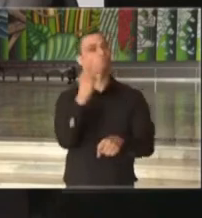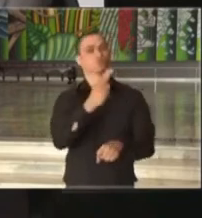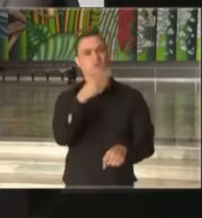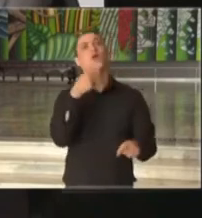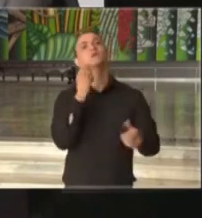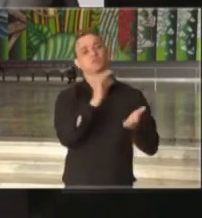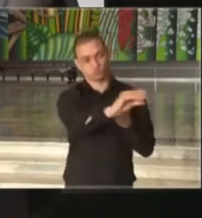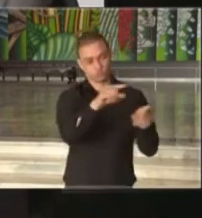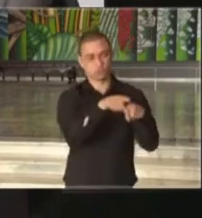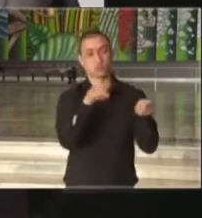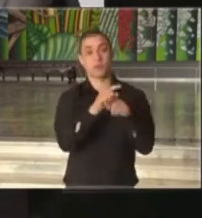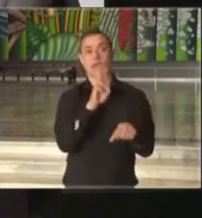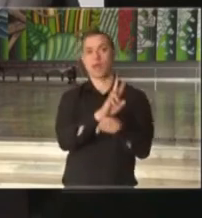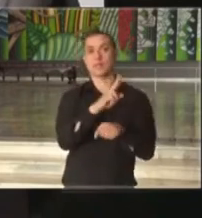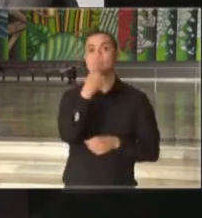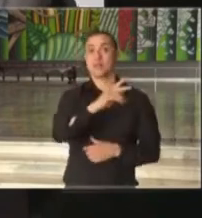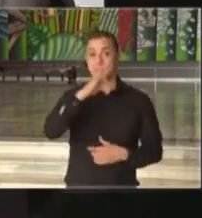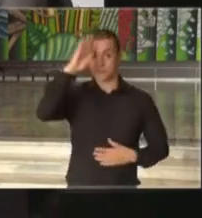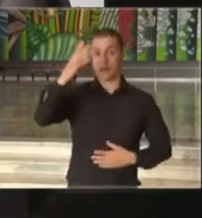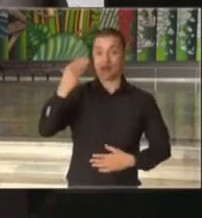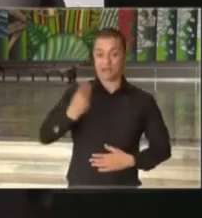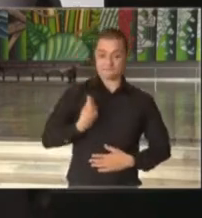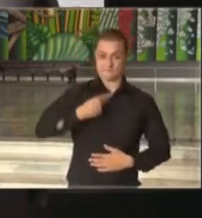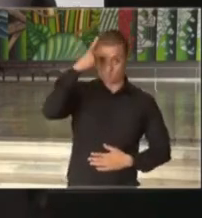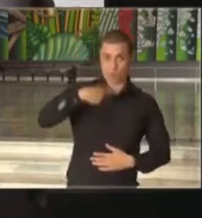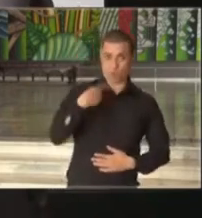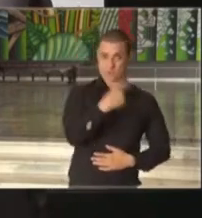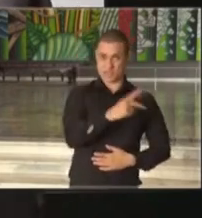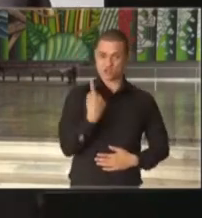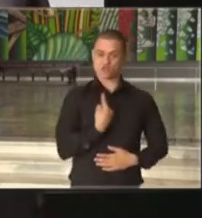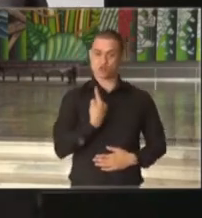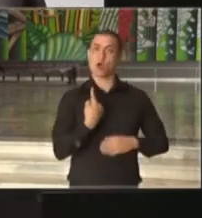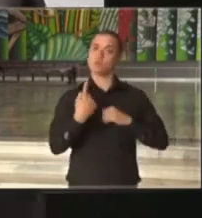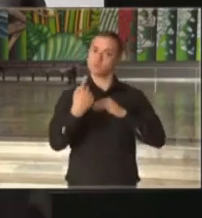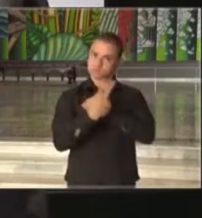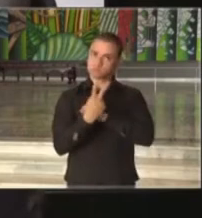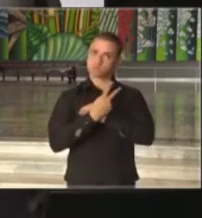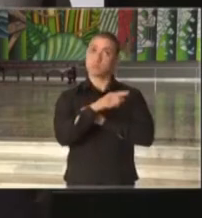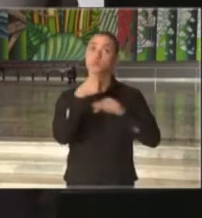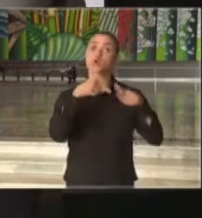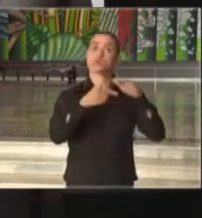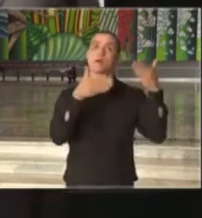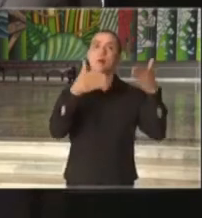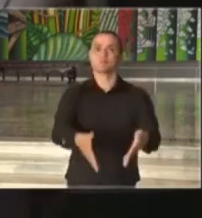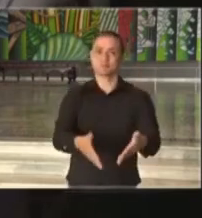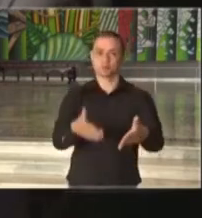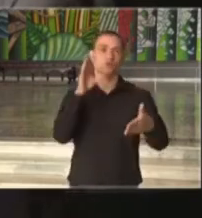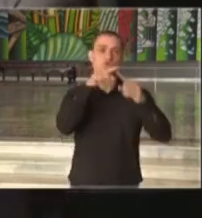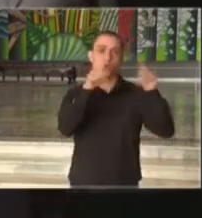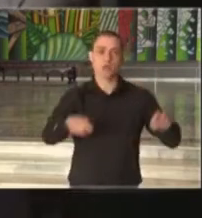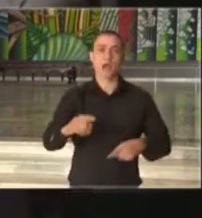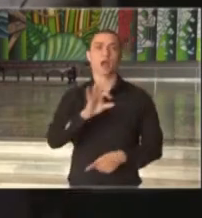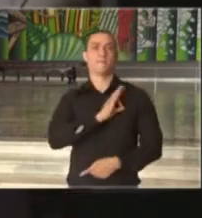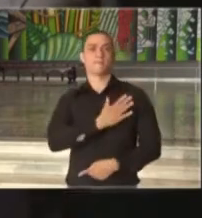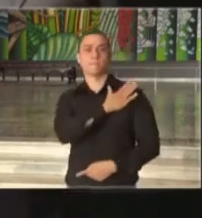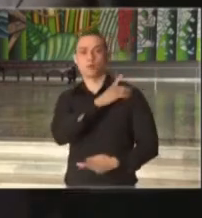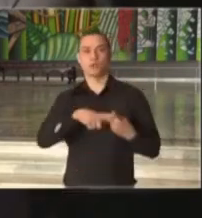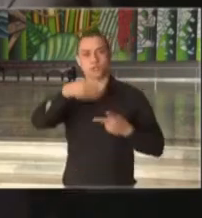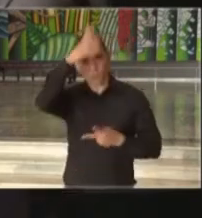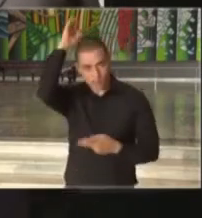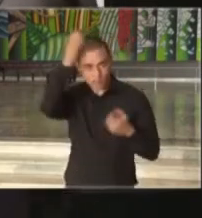com a proteção, primeiro a proteção individual aos profissionais que atuam na segurança pública, polícia militar, corpo de bombeiros,